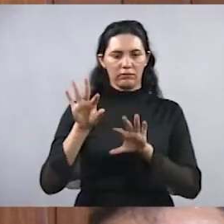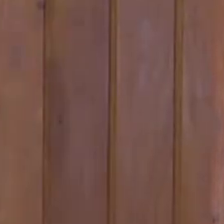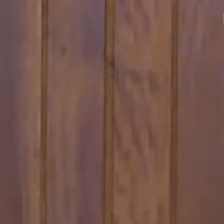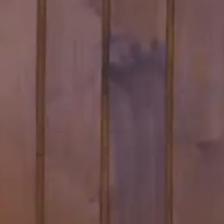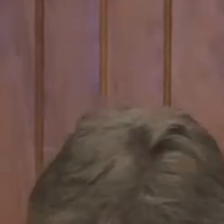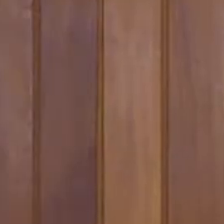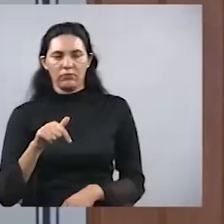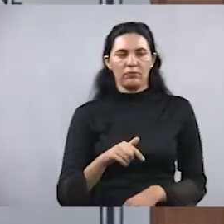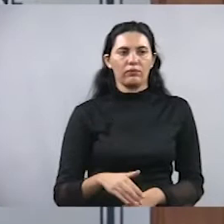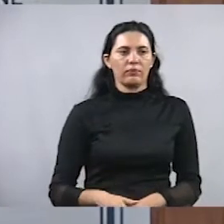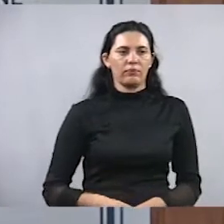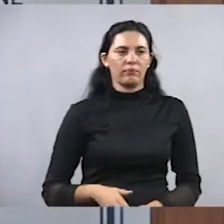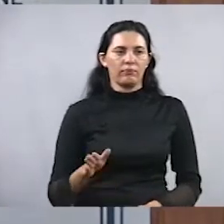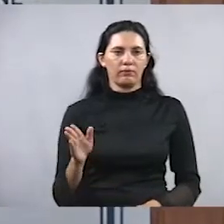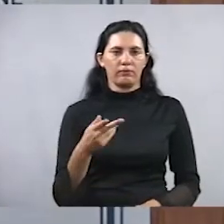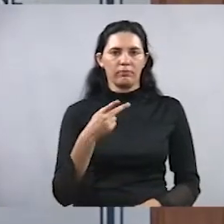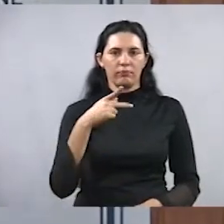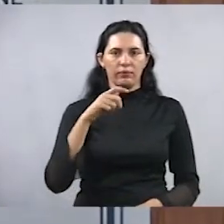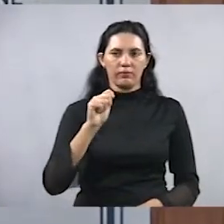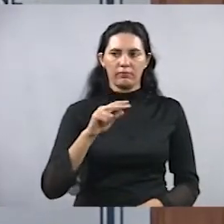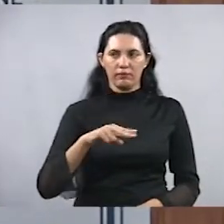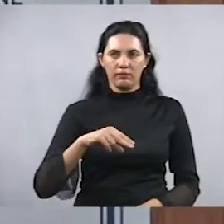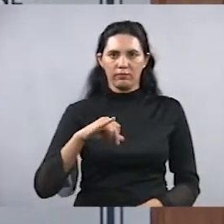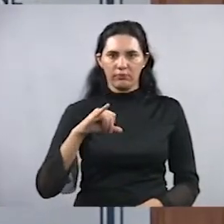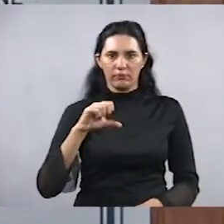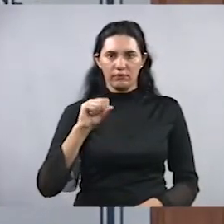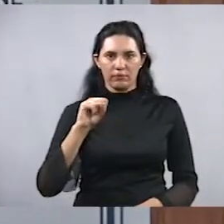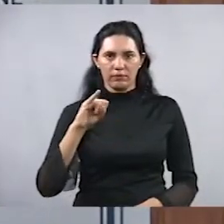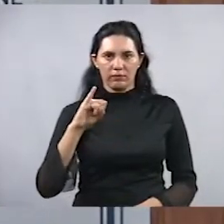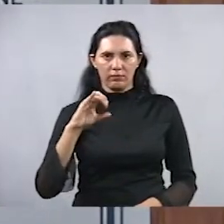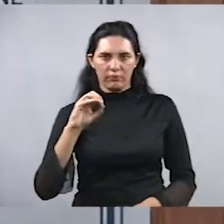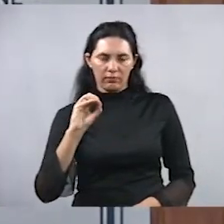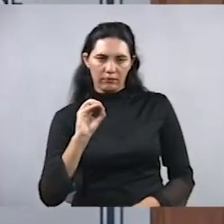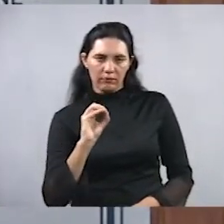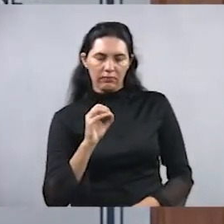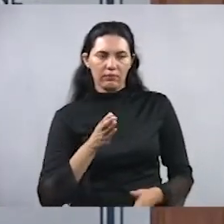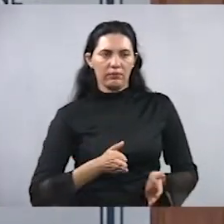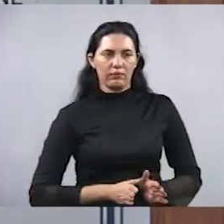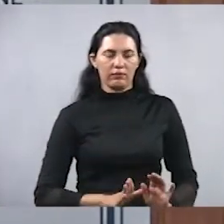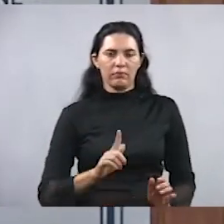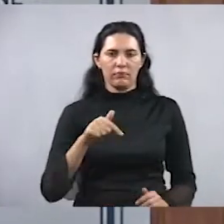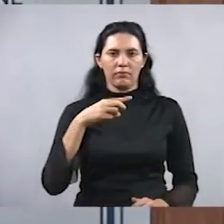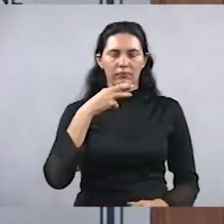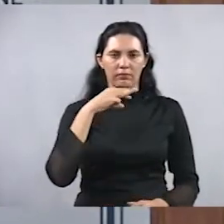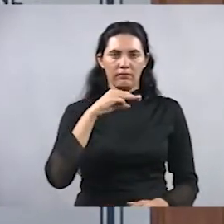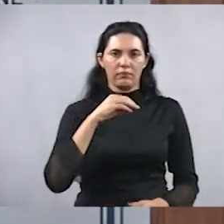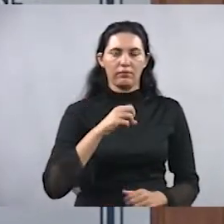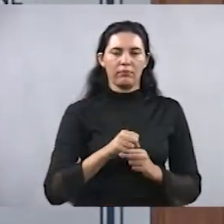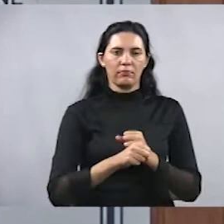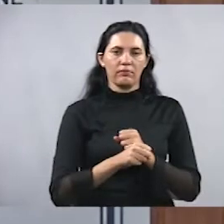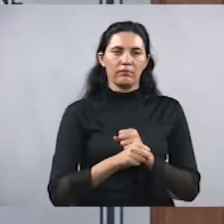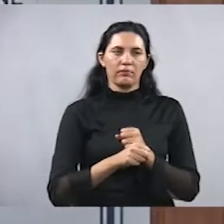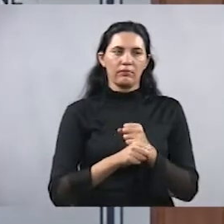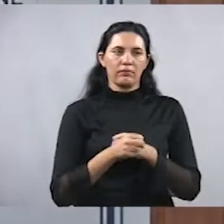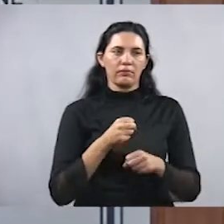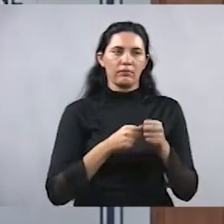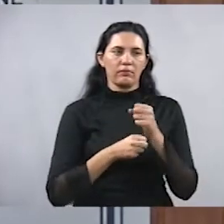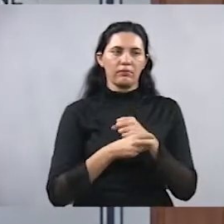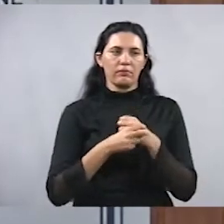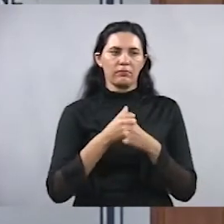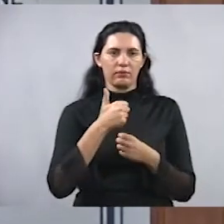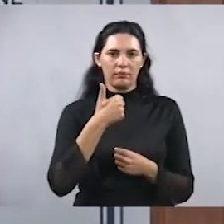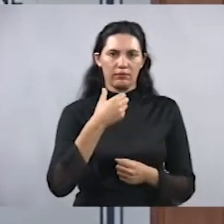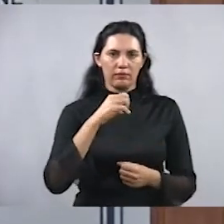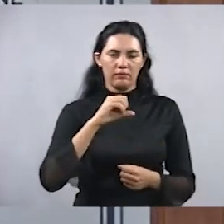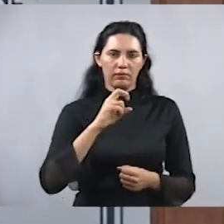vocês. O Josué Panísio foi nascido em 7 de março de 1950, natural de